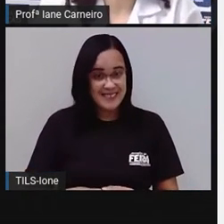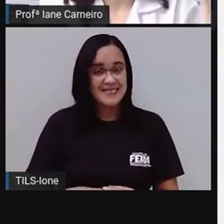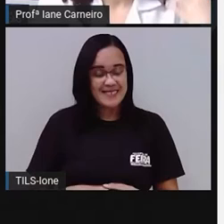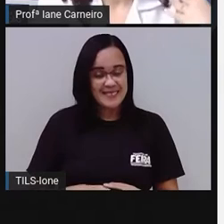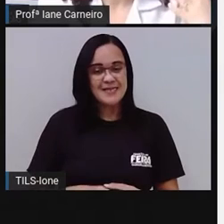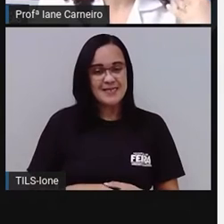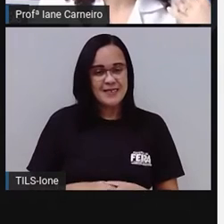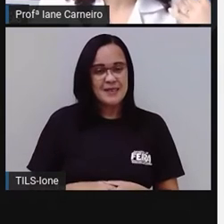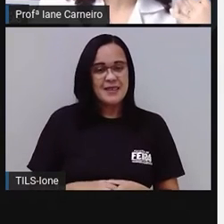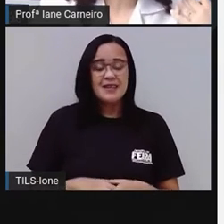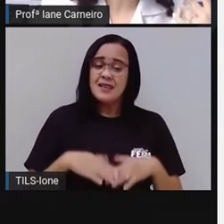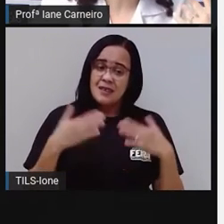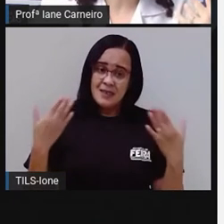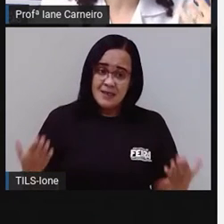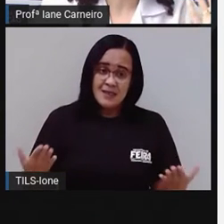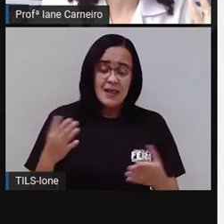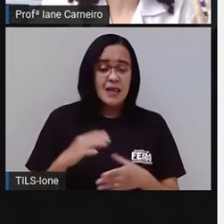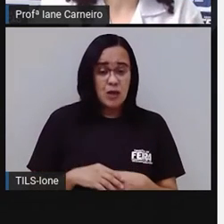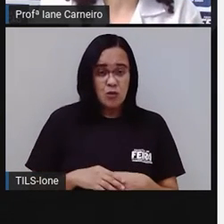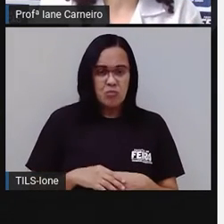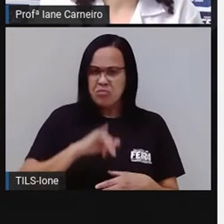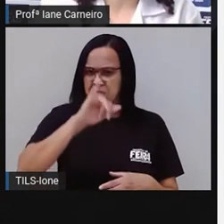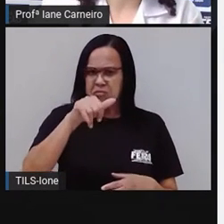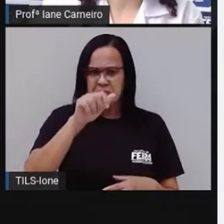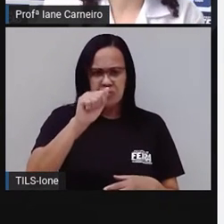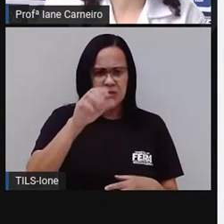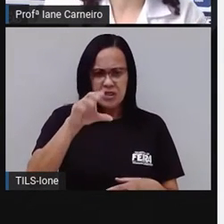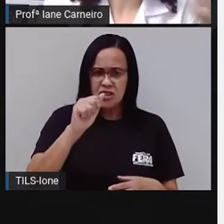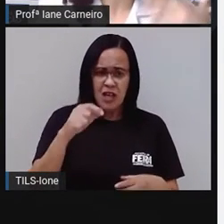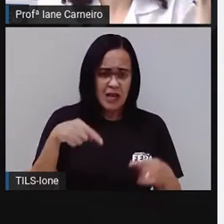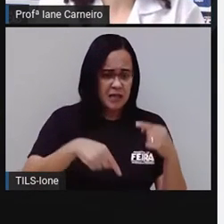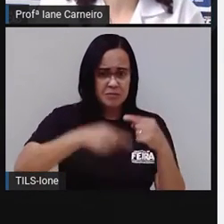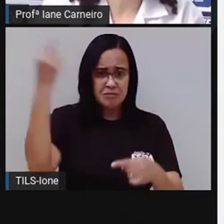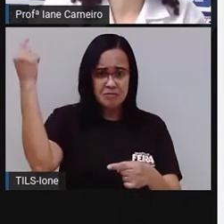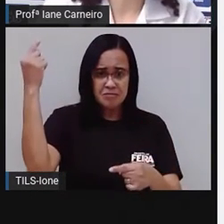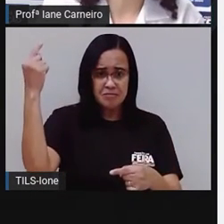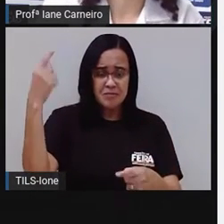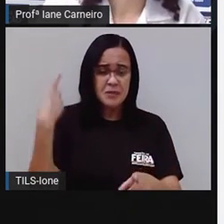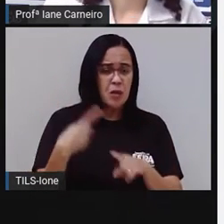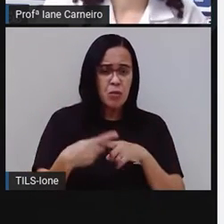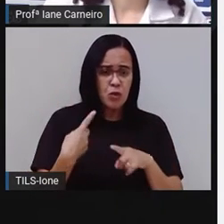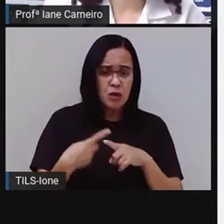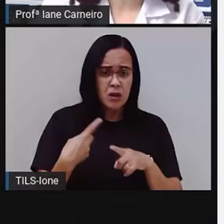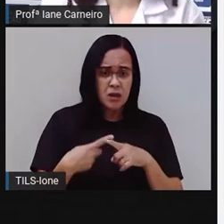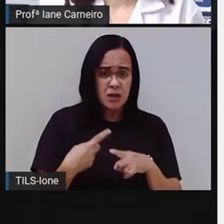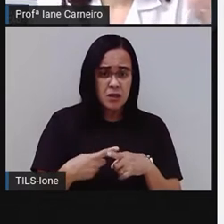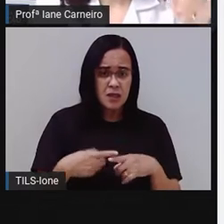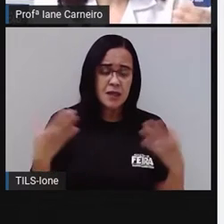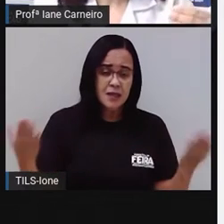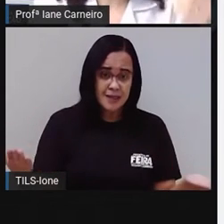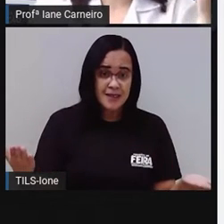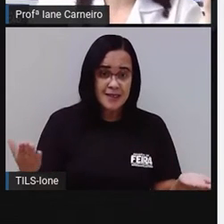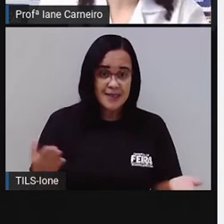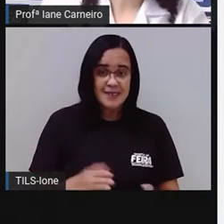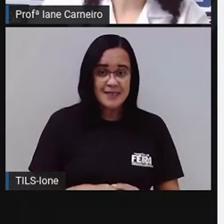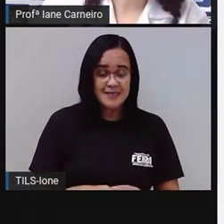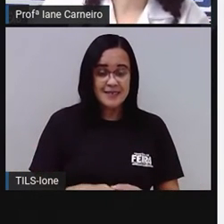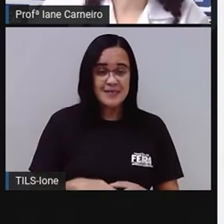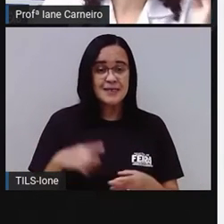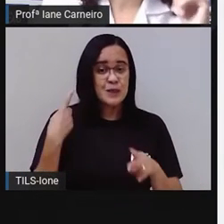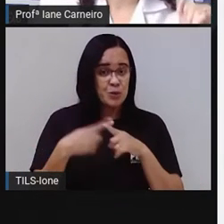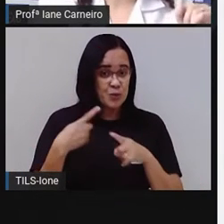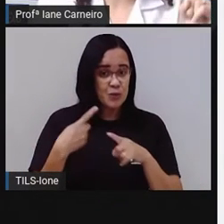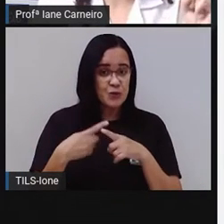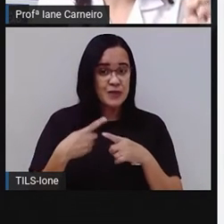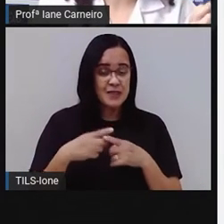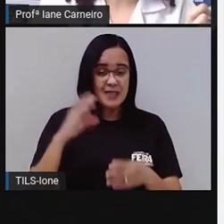grandes. Então, não poderia ser jaca, essa resposta. Por que não poderia ser jaca, né? Porque a